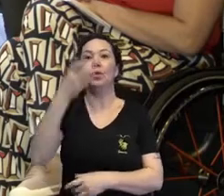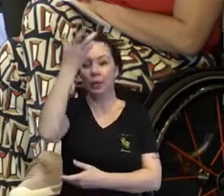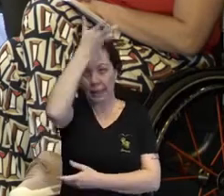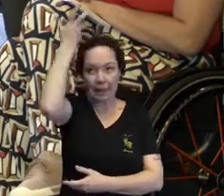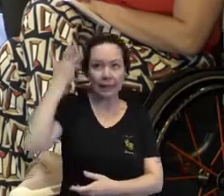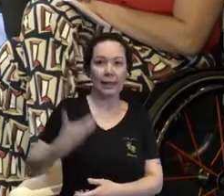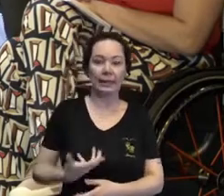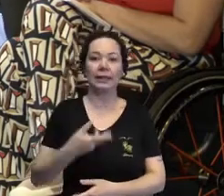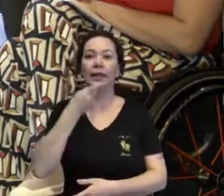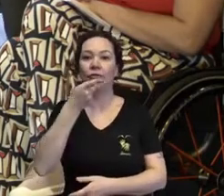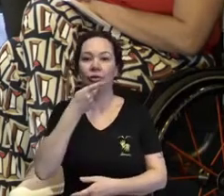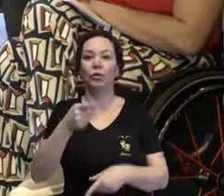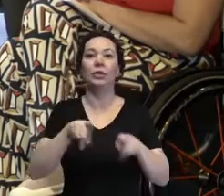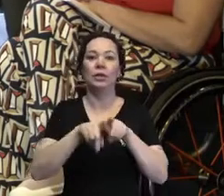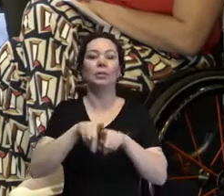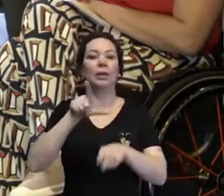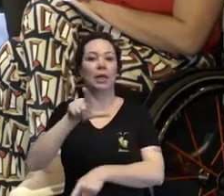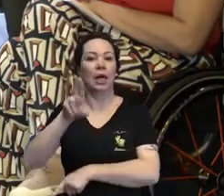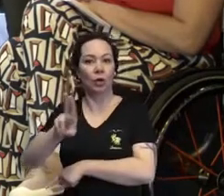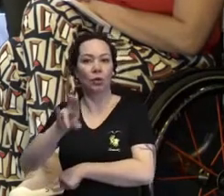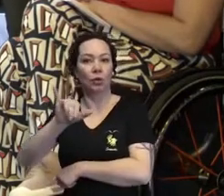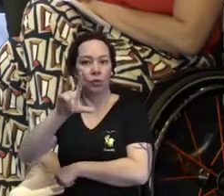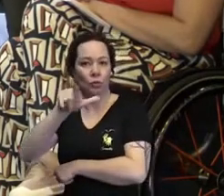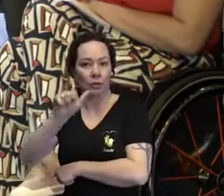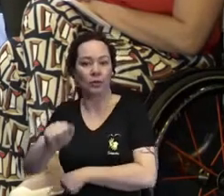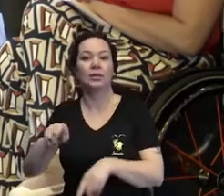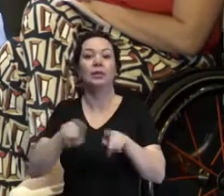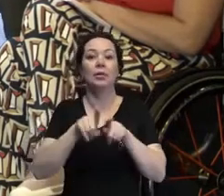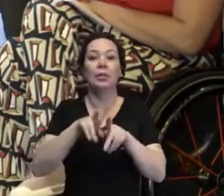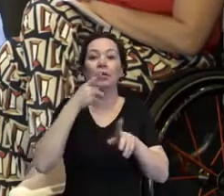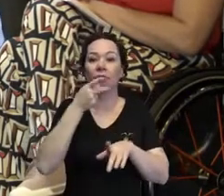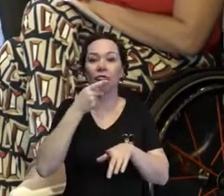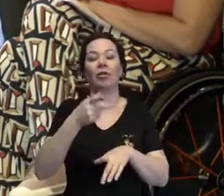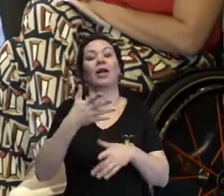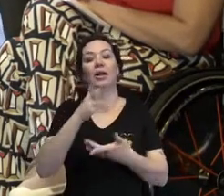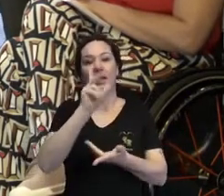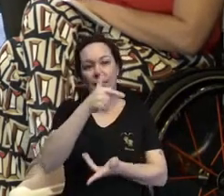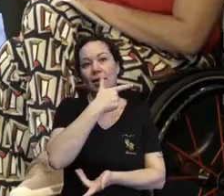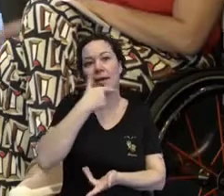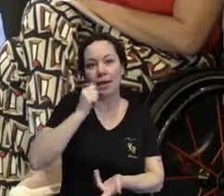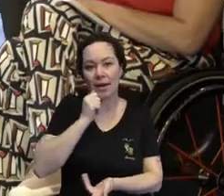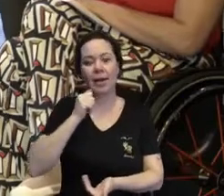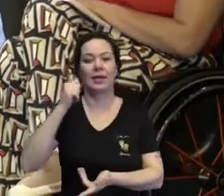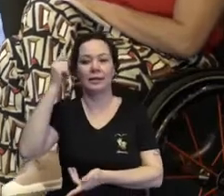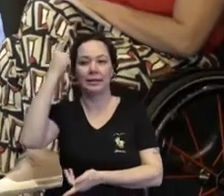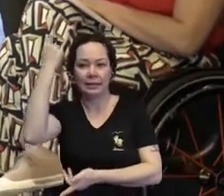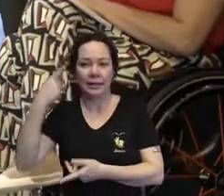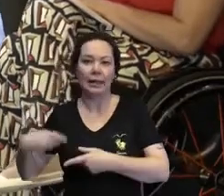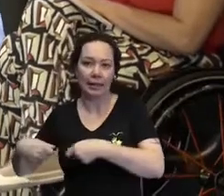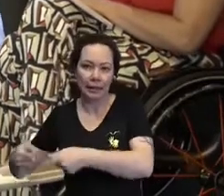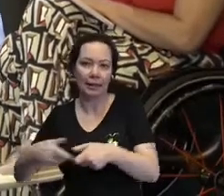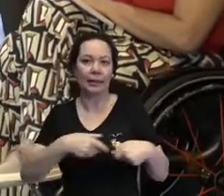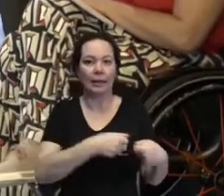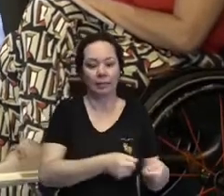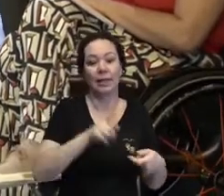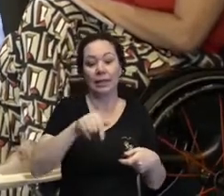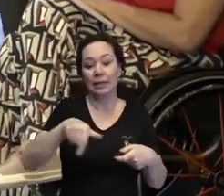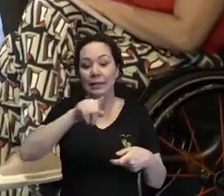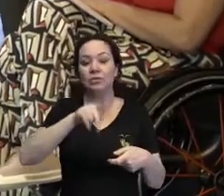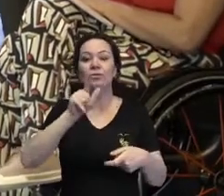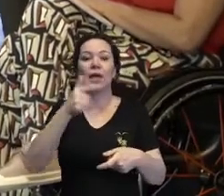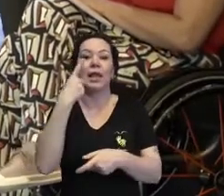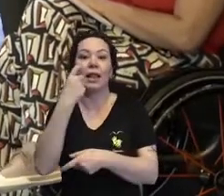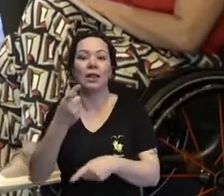trouxe, que Lu também fala muito, Alex e Tabata, isso é muito interessante. Porque se a gente pensar que a nossa